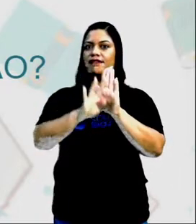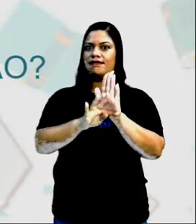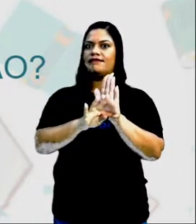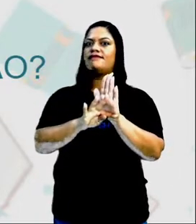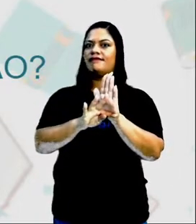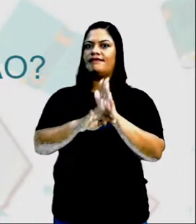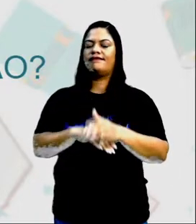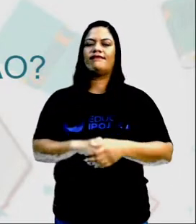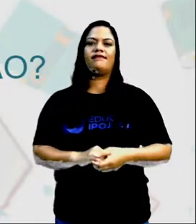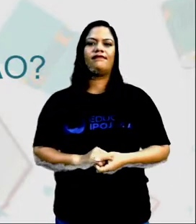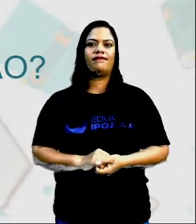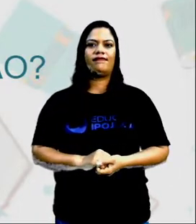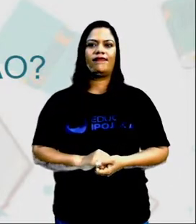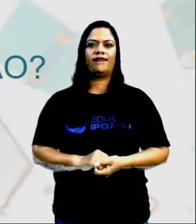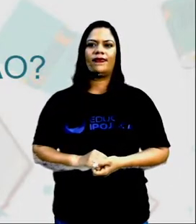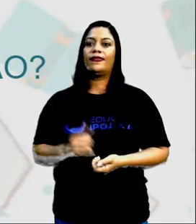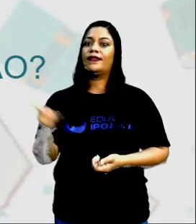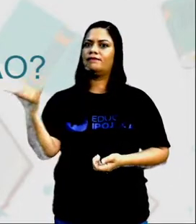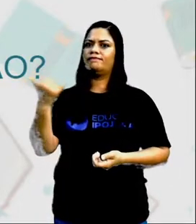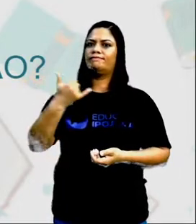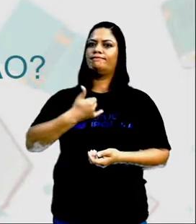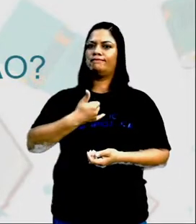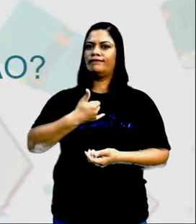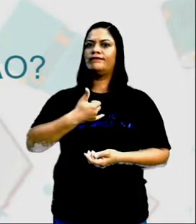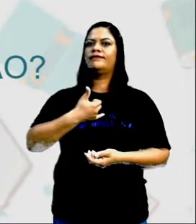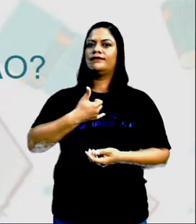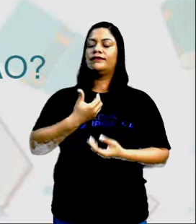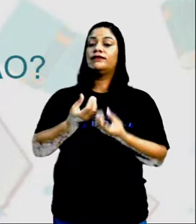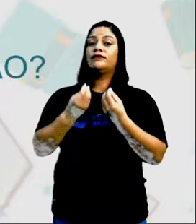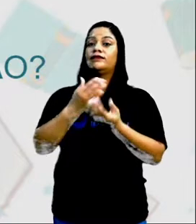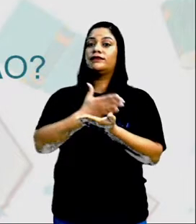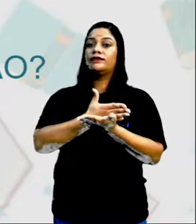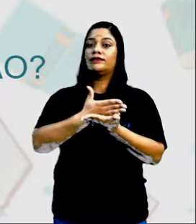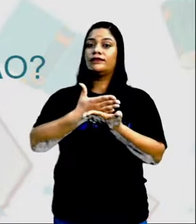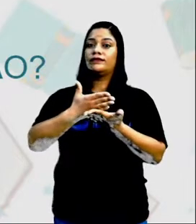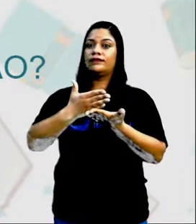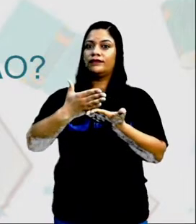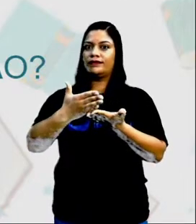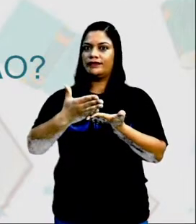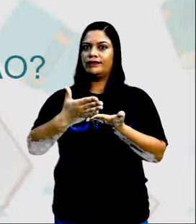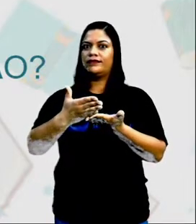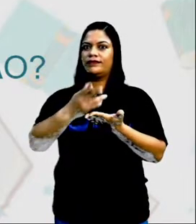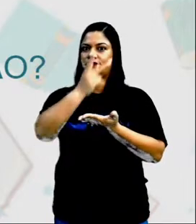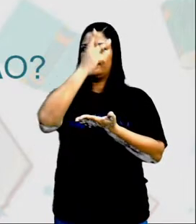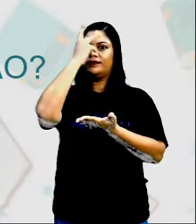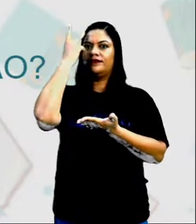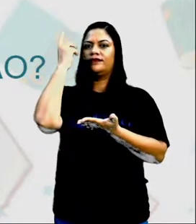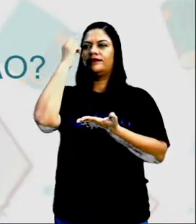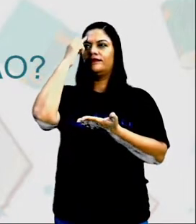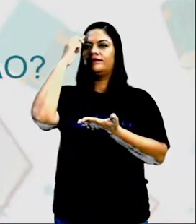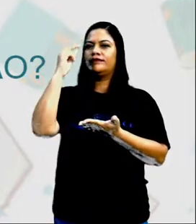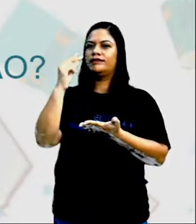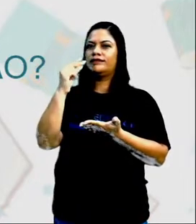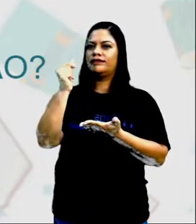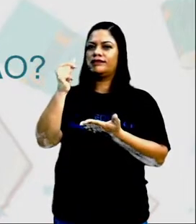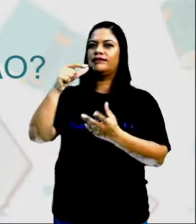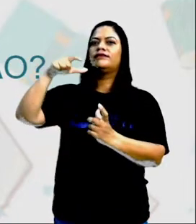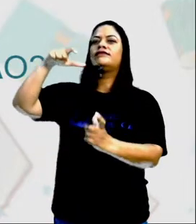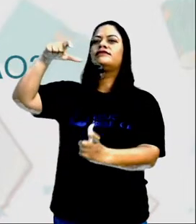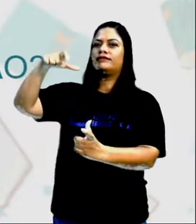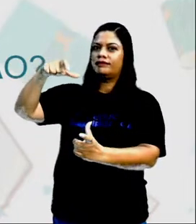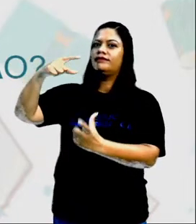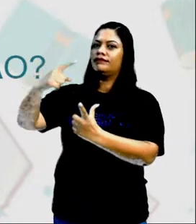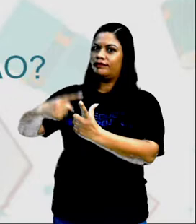que ele está trazendo o que? Uma informação De como as pessoas começaram A inventar a roda